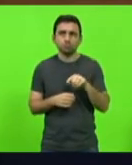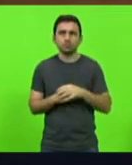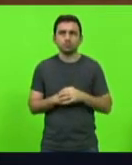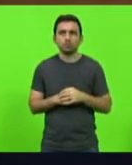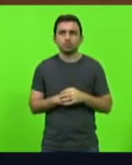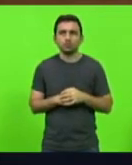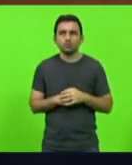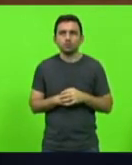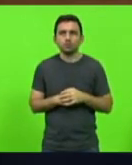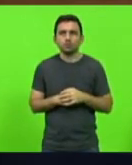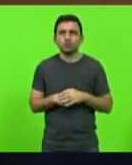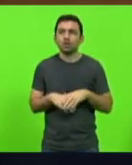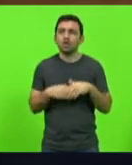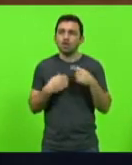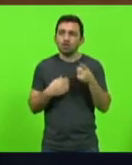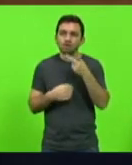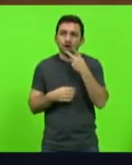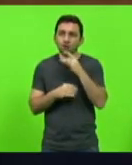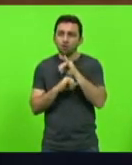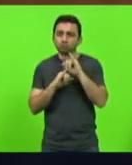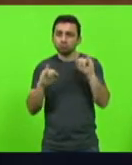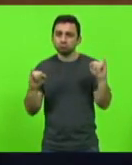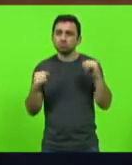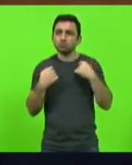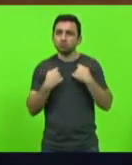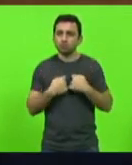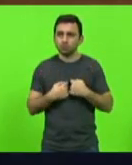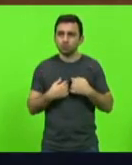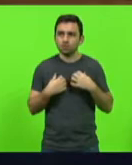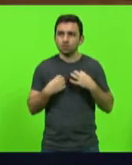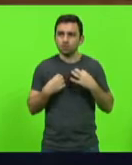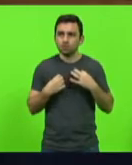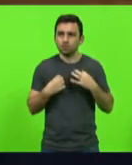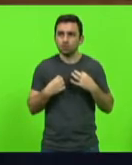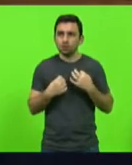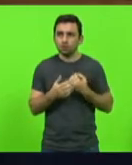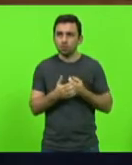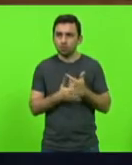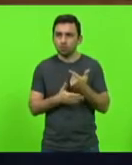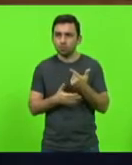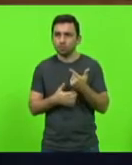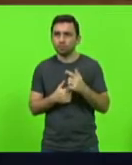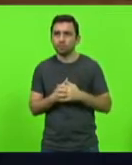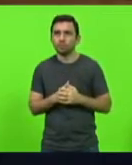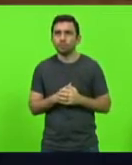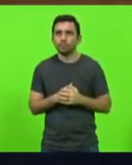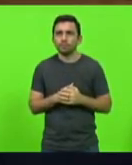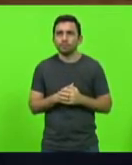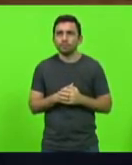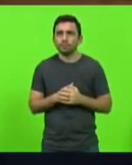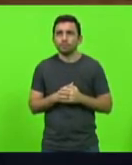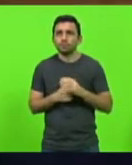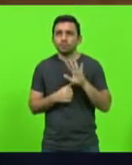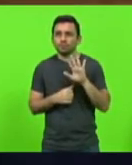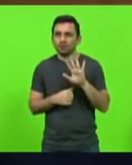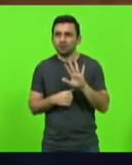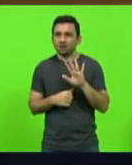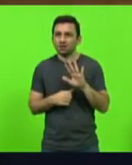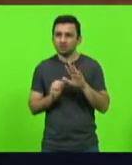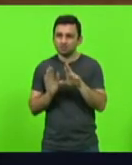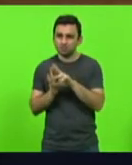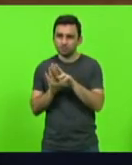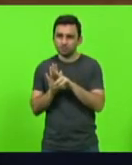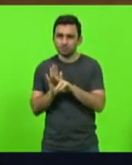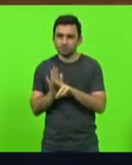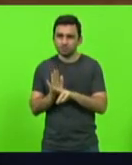e ele anunciou a compra de uniformes, o presidente Mauro de Nadal, ele anunciou a compra, mas com esse regulamento